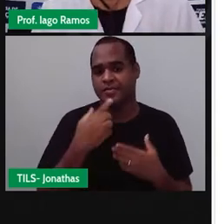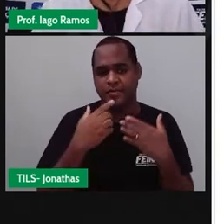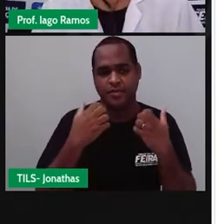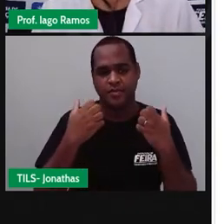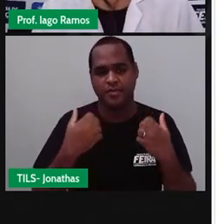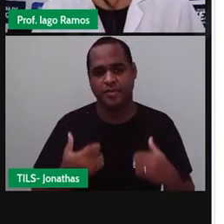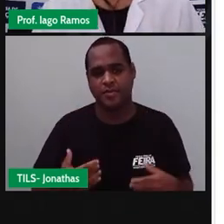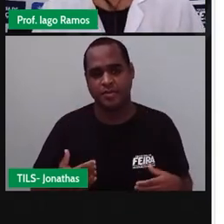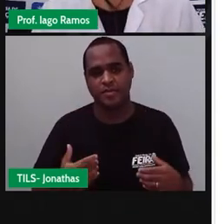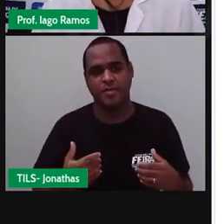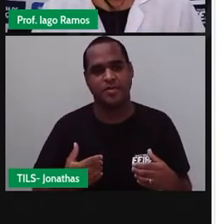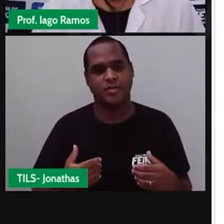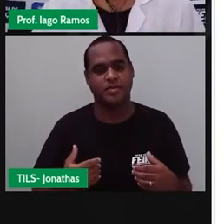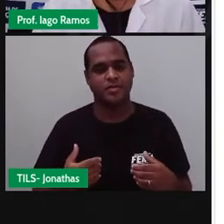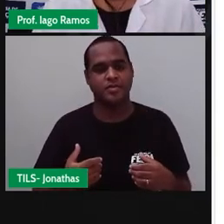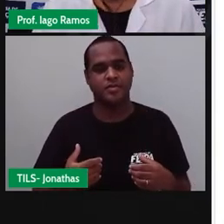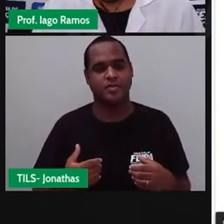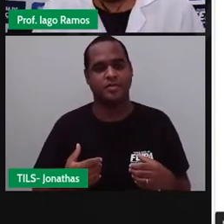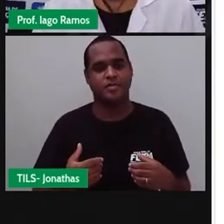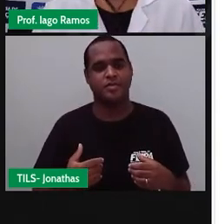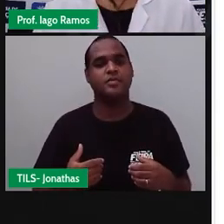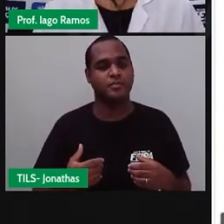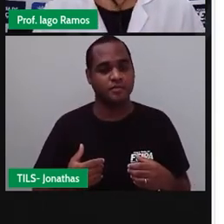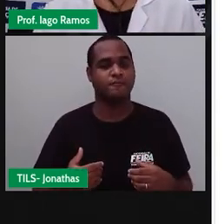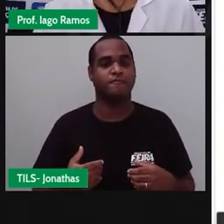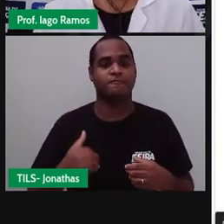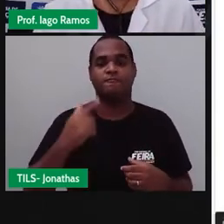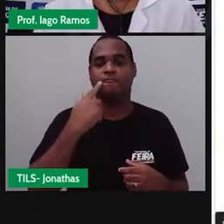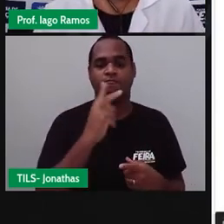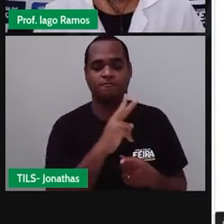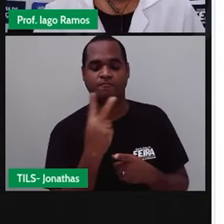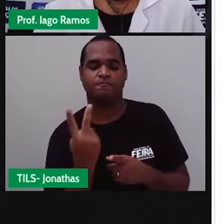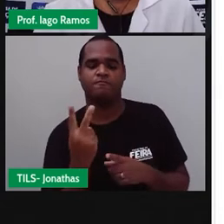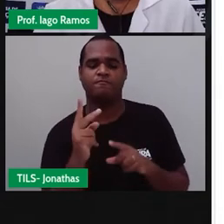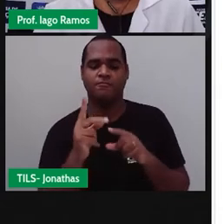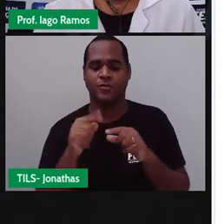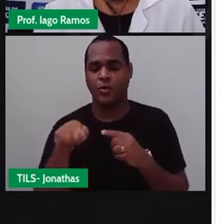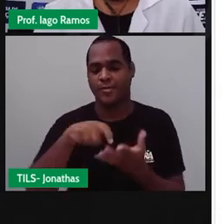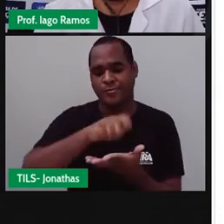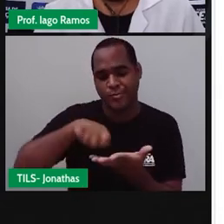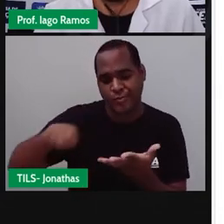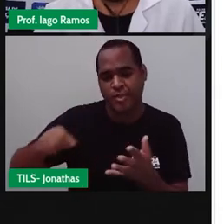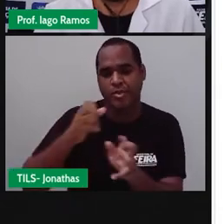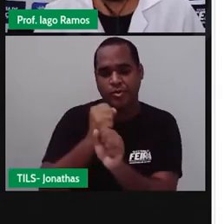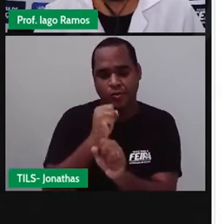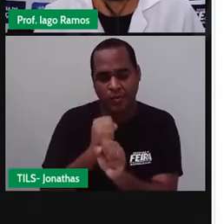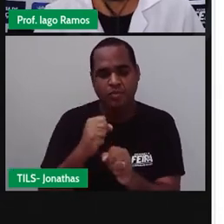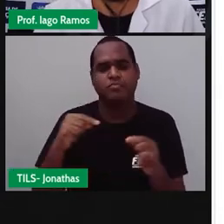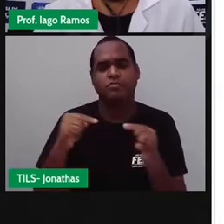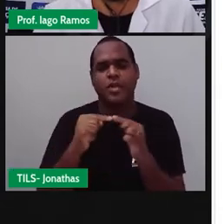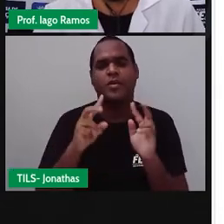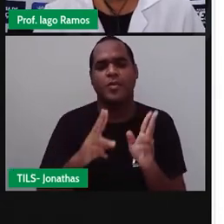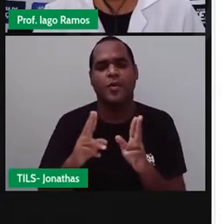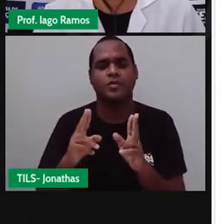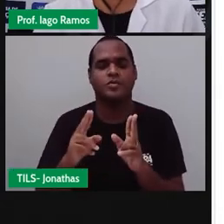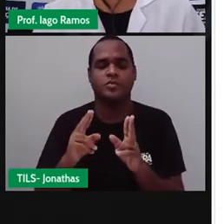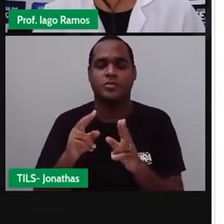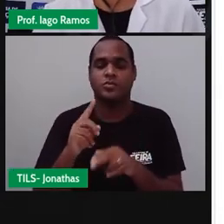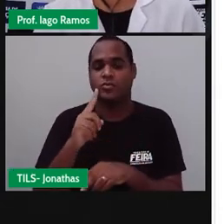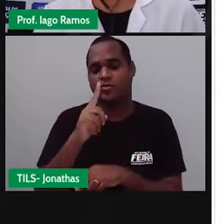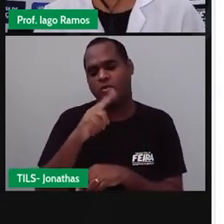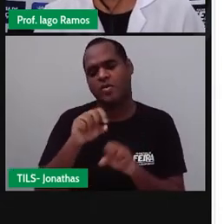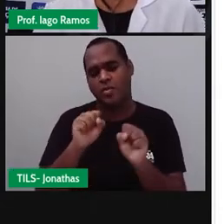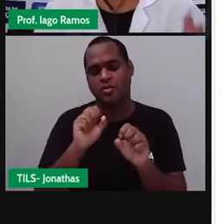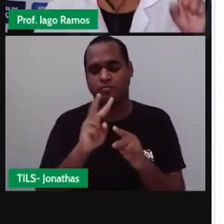para você é que ao invés da gente escrever essa soma, a gente pode